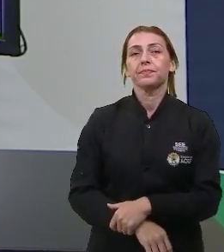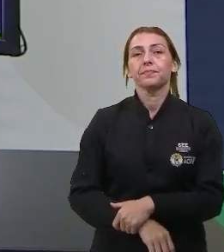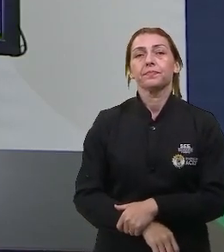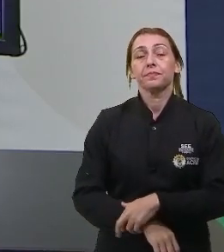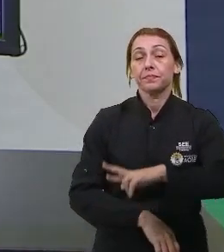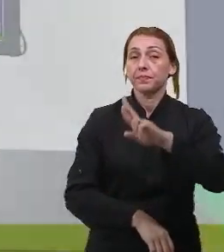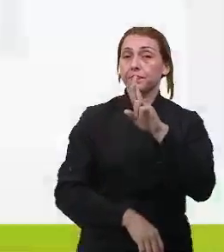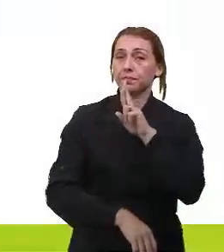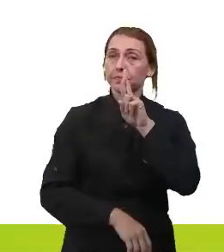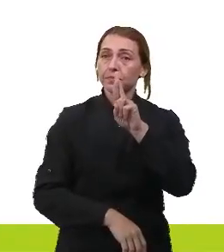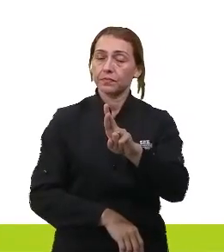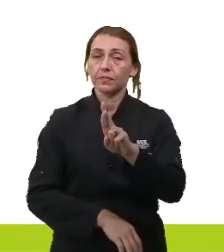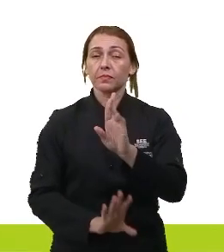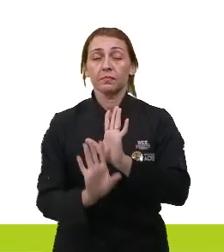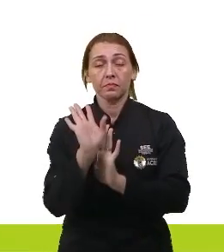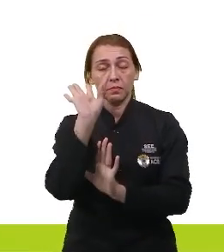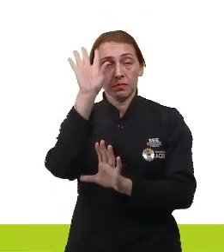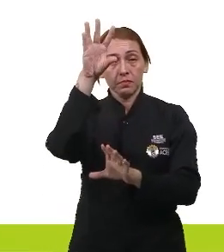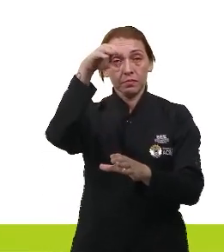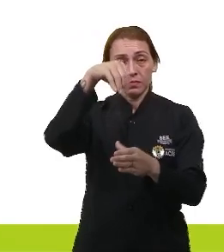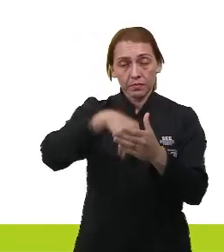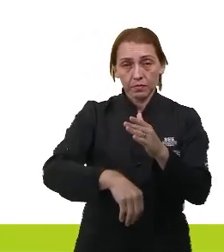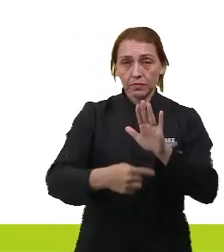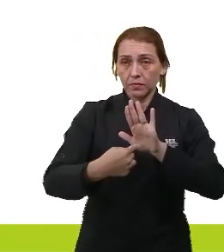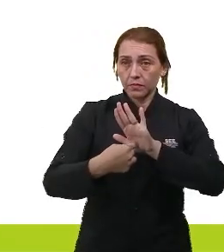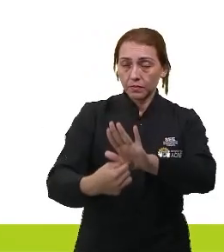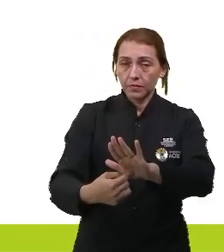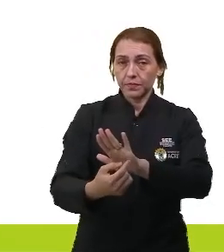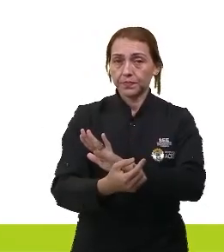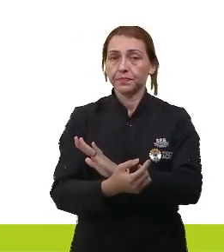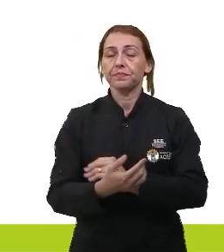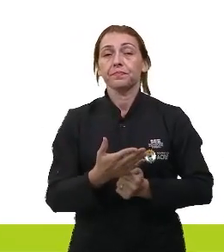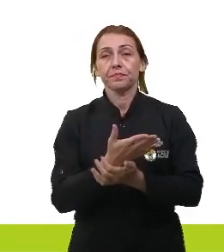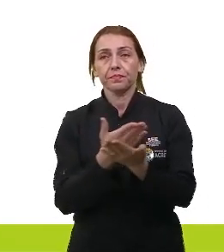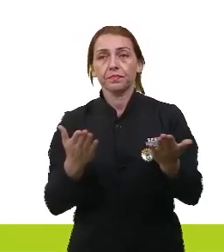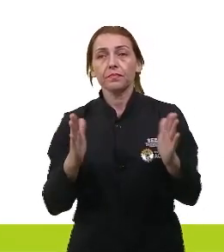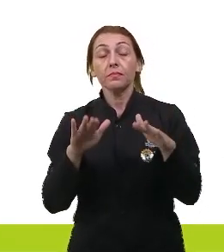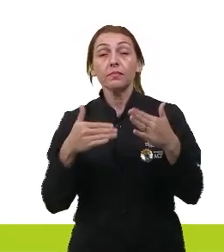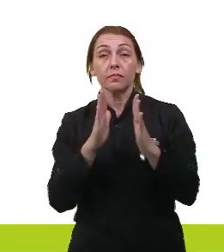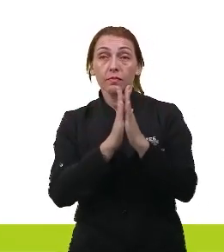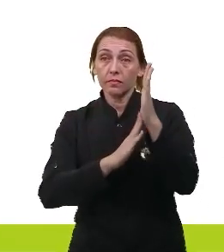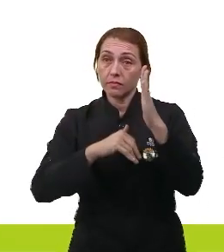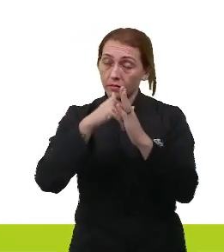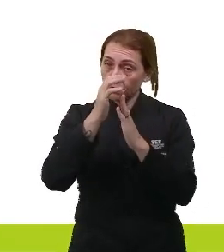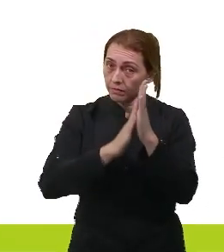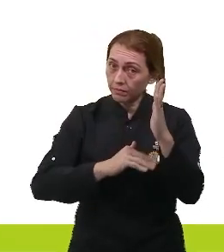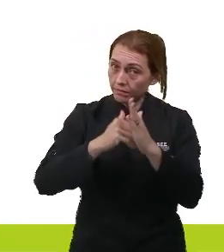resposta, pessoal, está exatamente nisso que eu vou mostrar para vocês. Qual a tinta